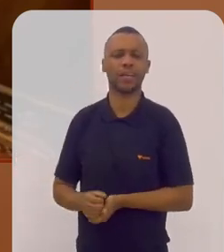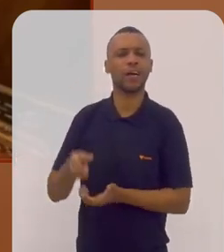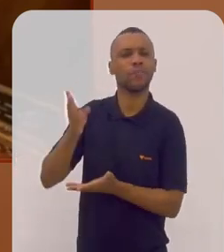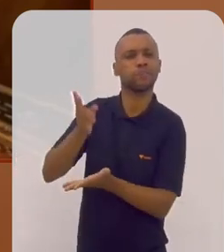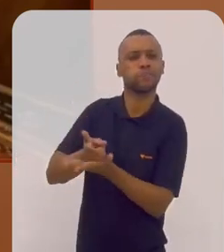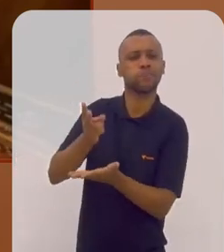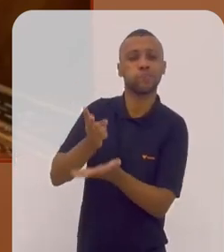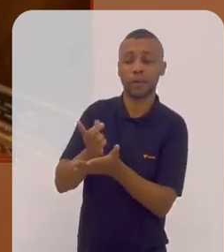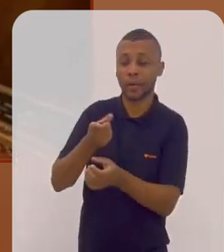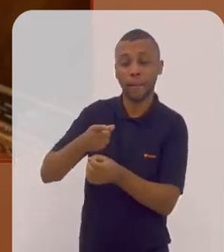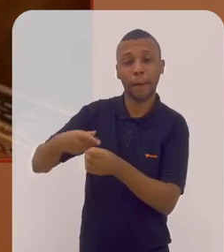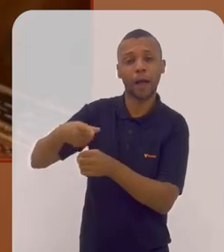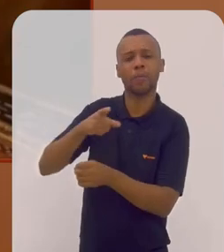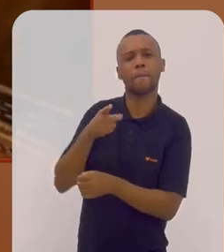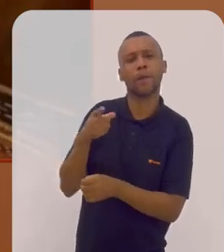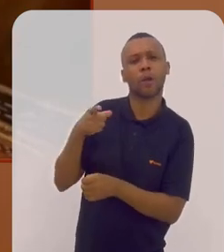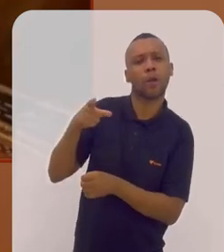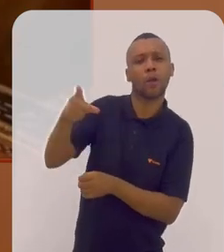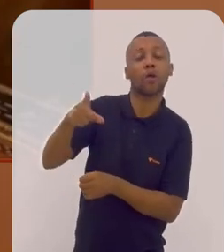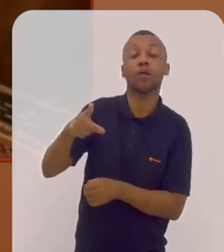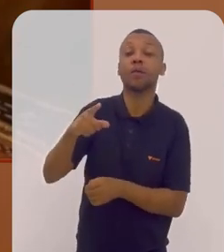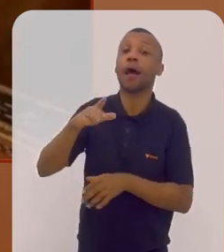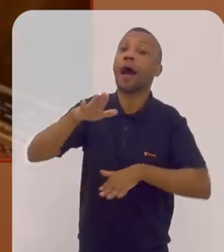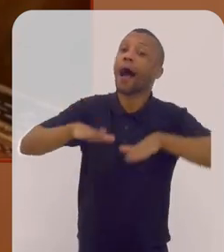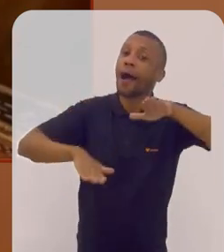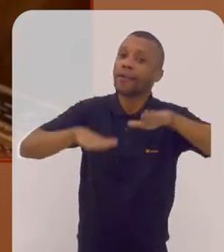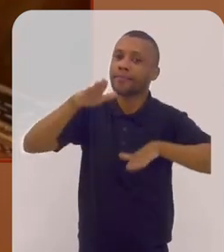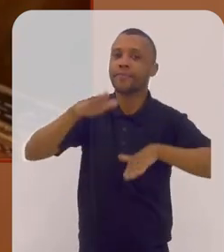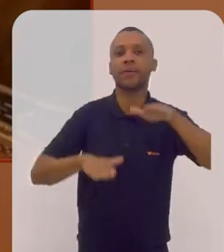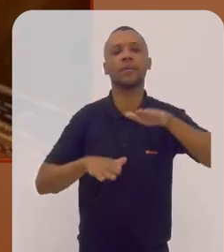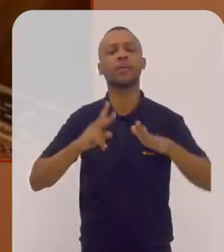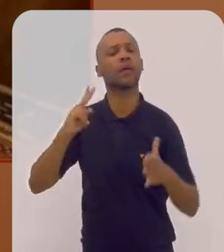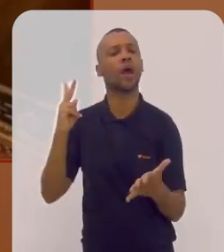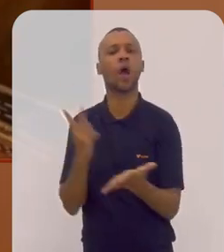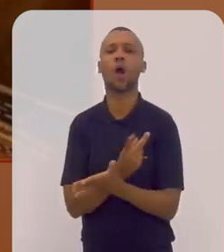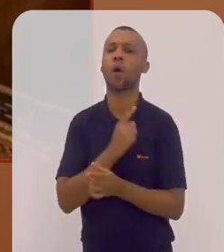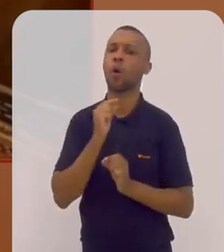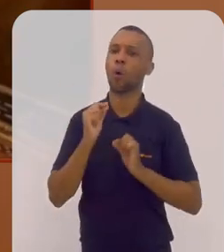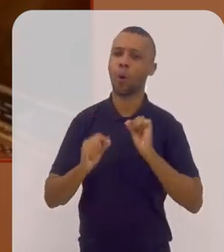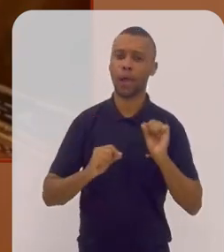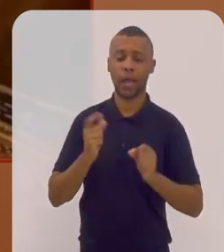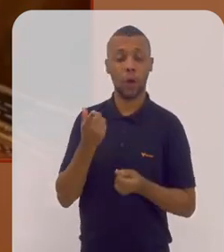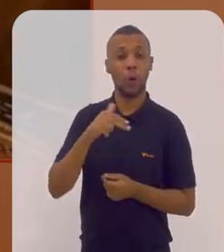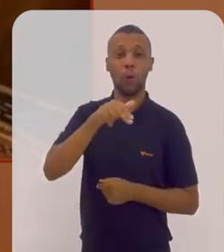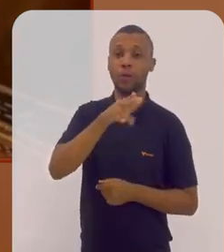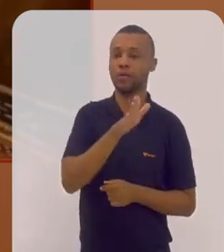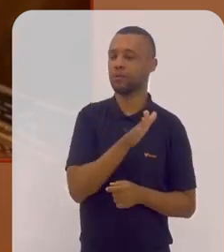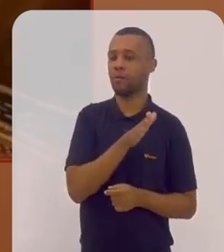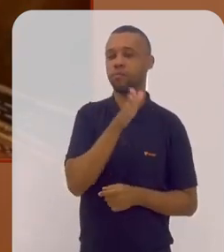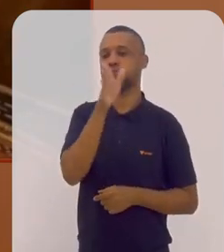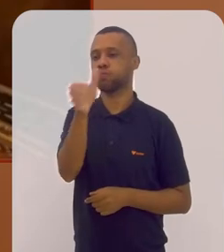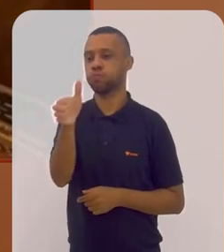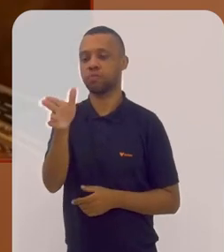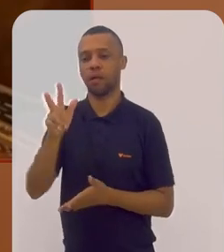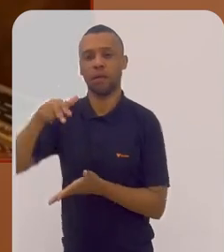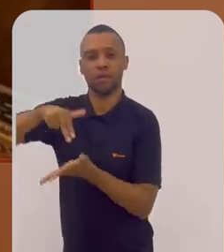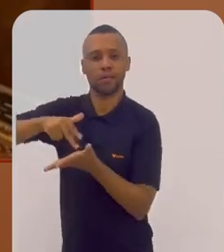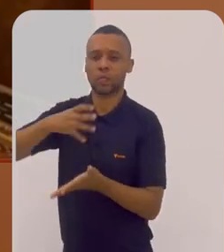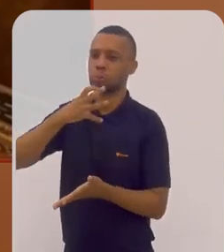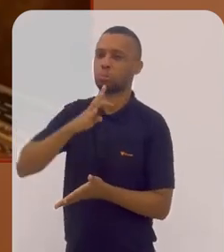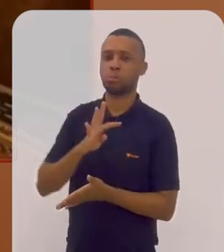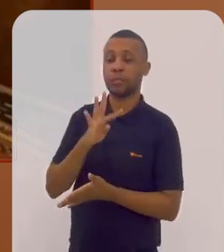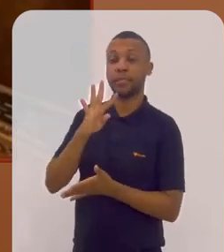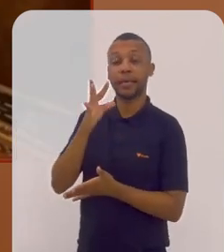mesmo aqueles muito distantes, aos quais, às vezes, eu nunca tinha ido ou